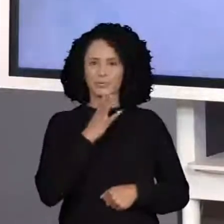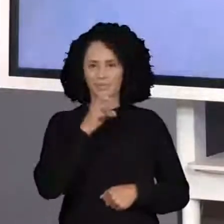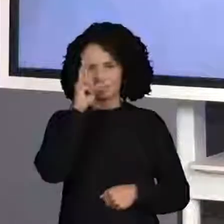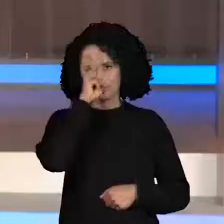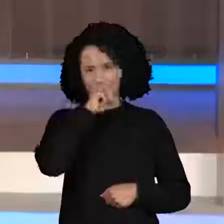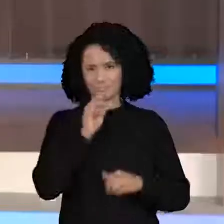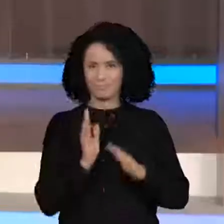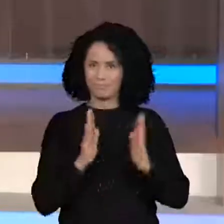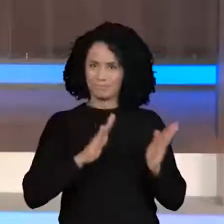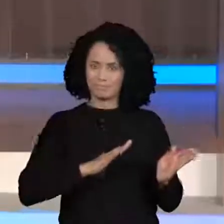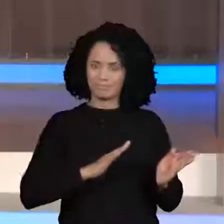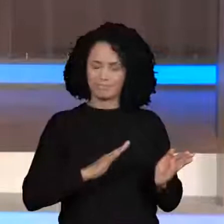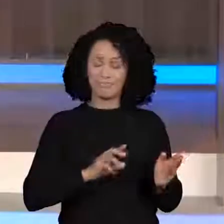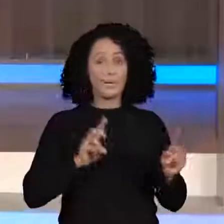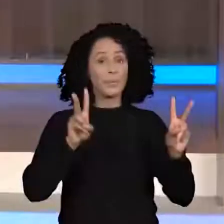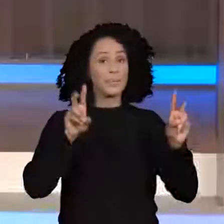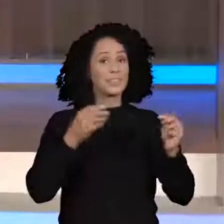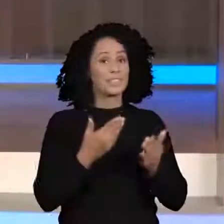da aula de hoje.